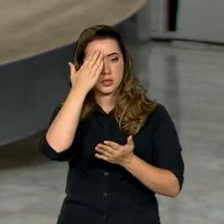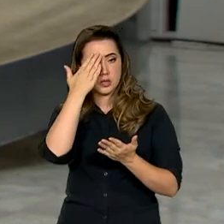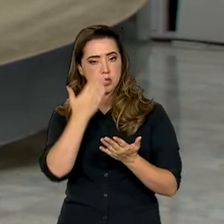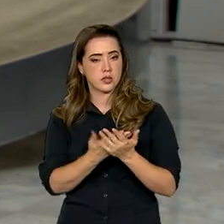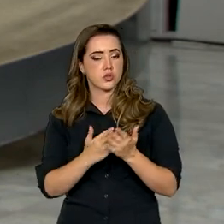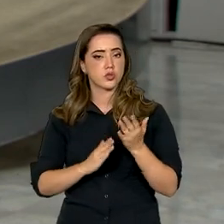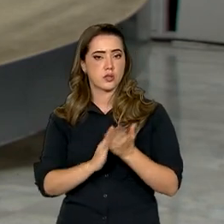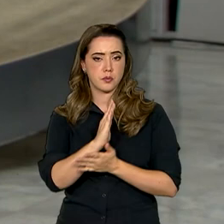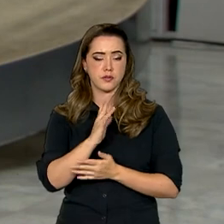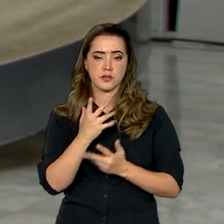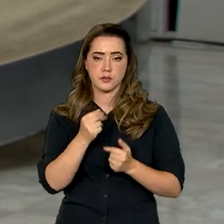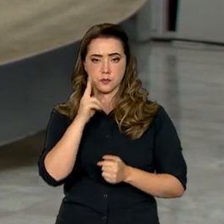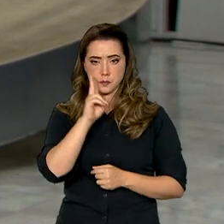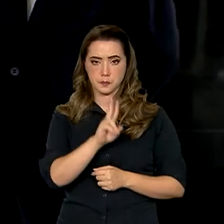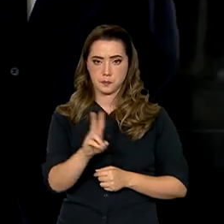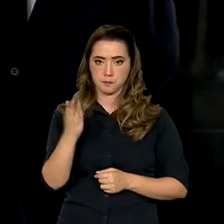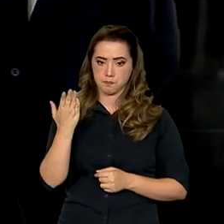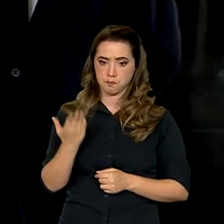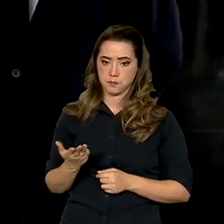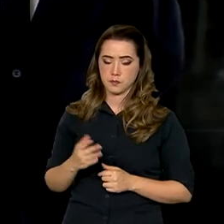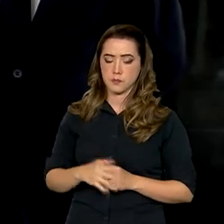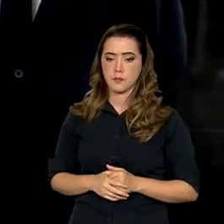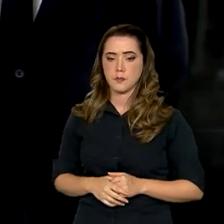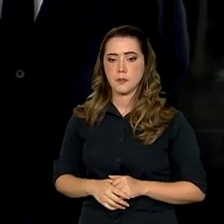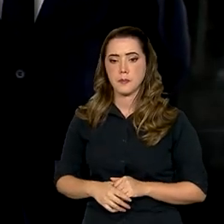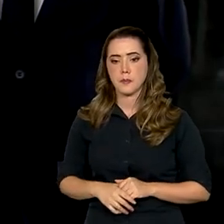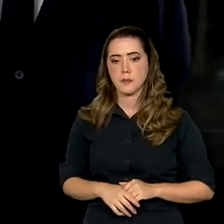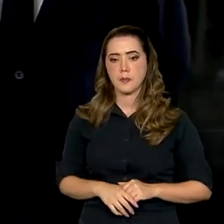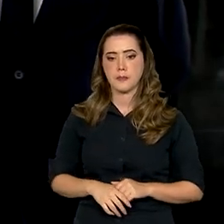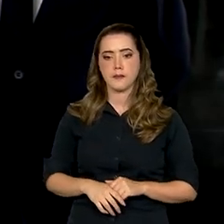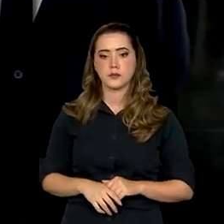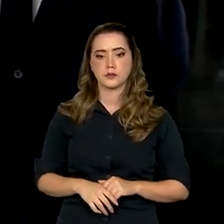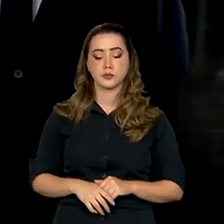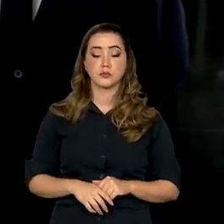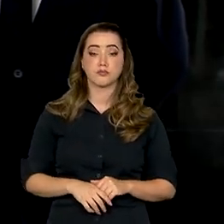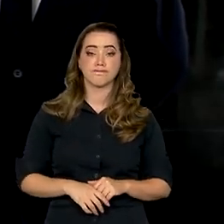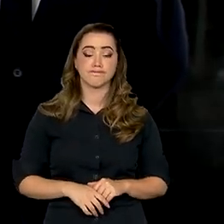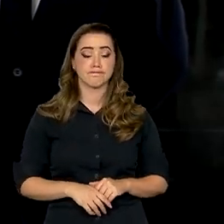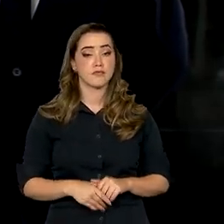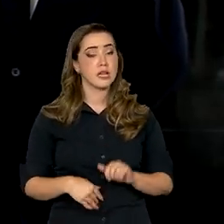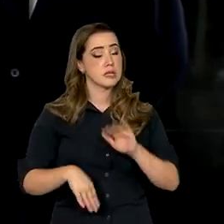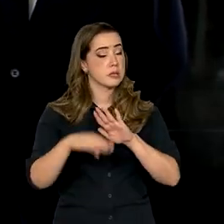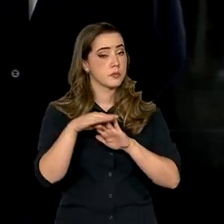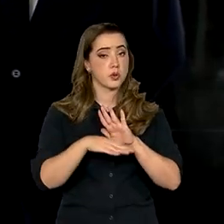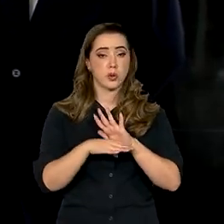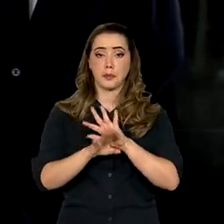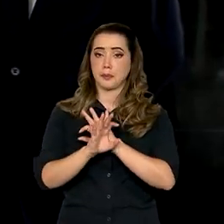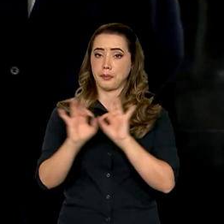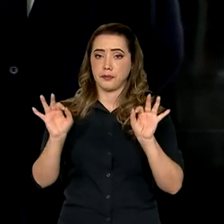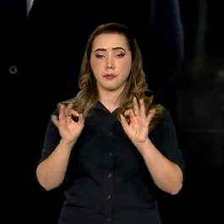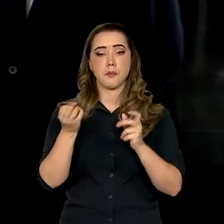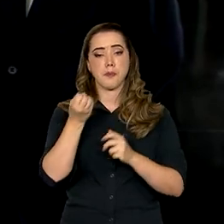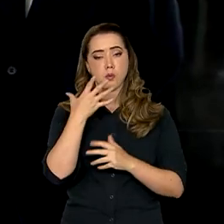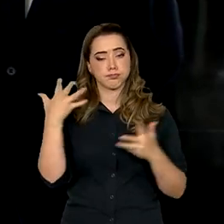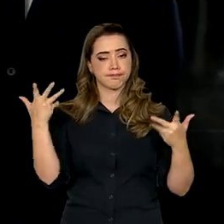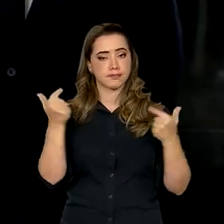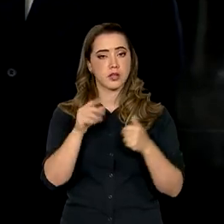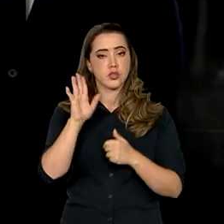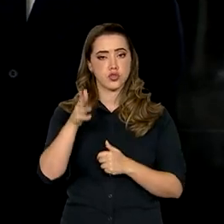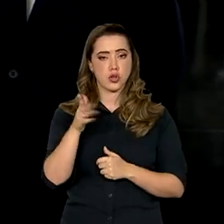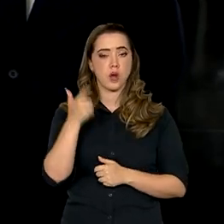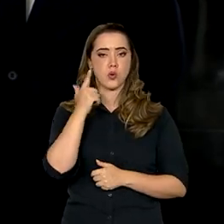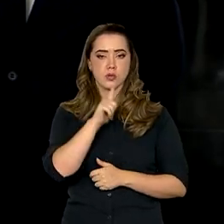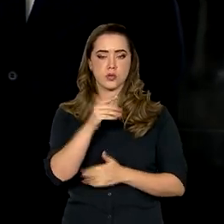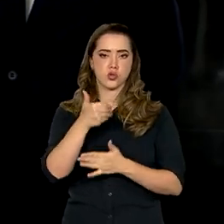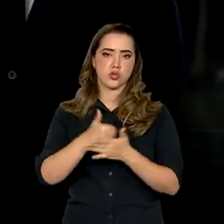sucesso. já retirou milhões de